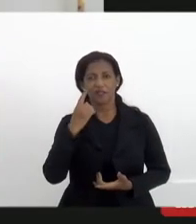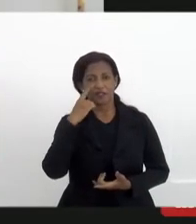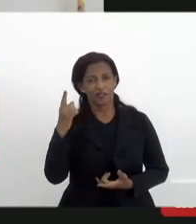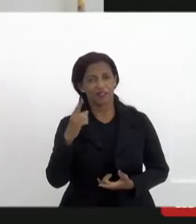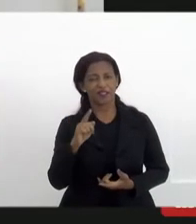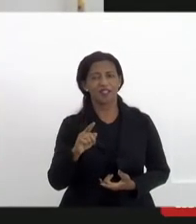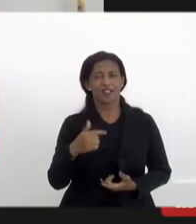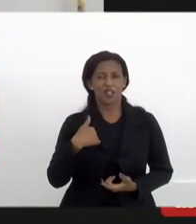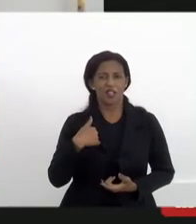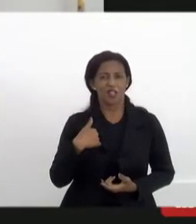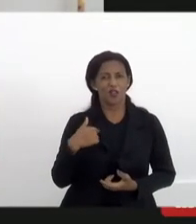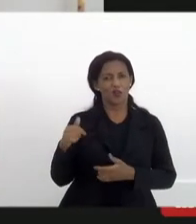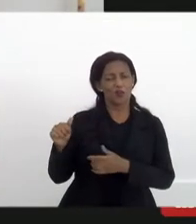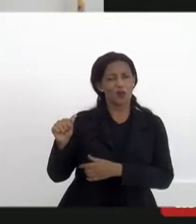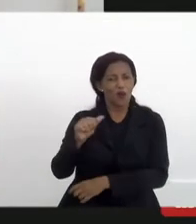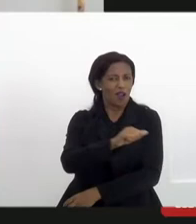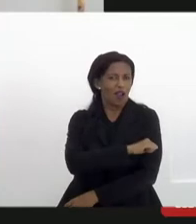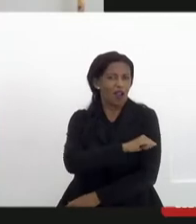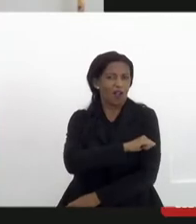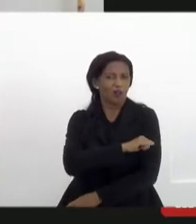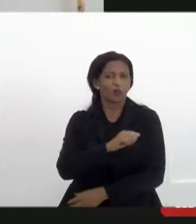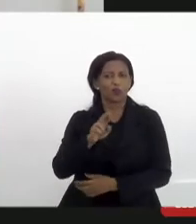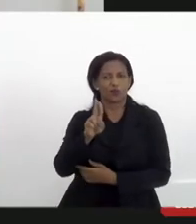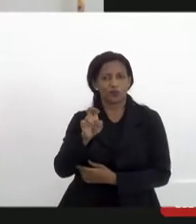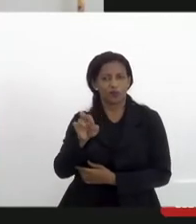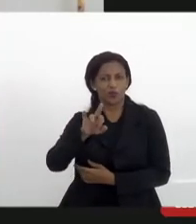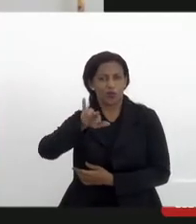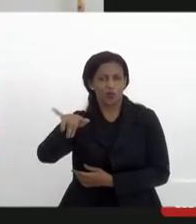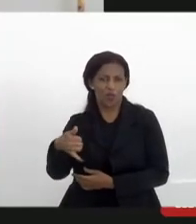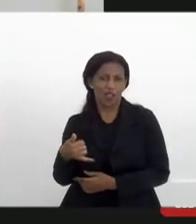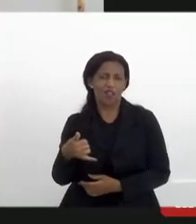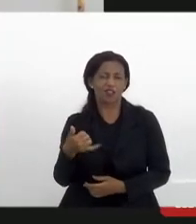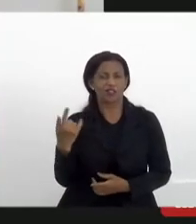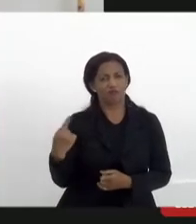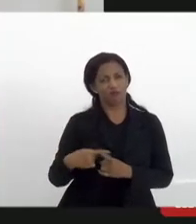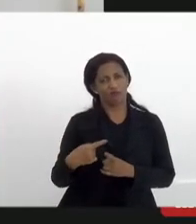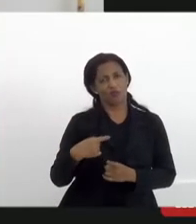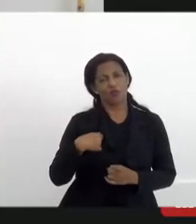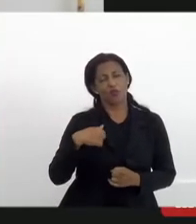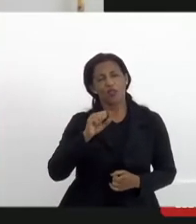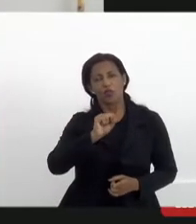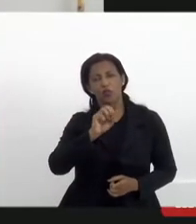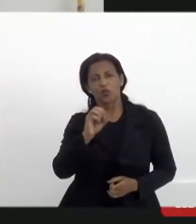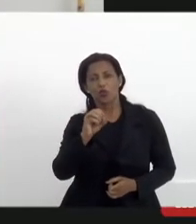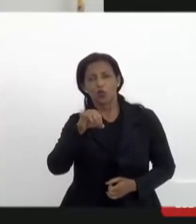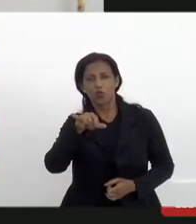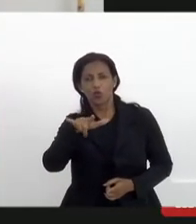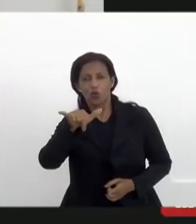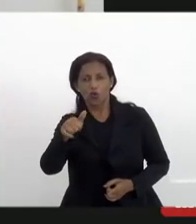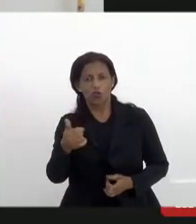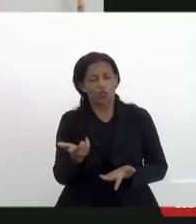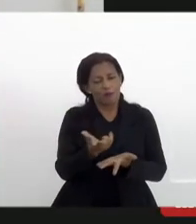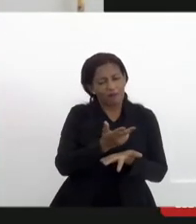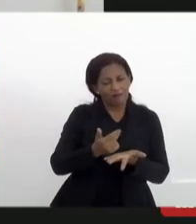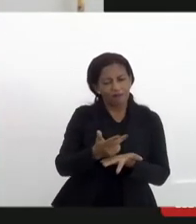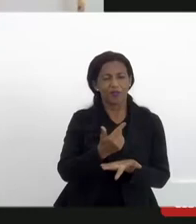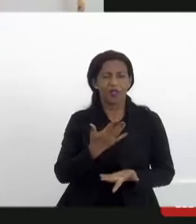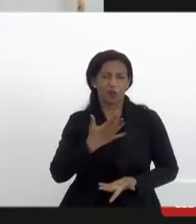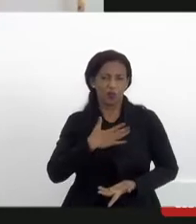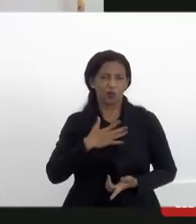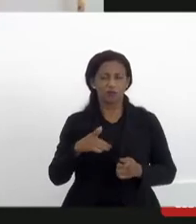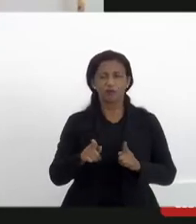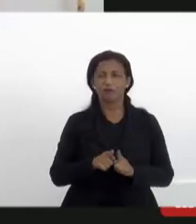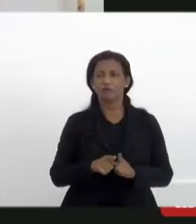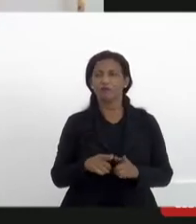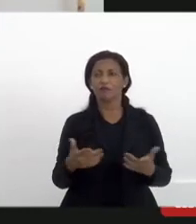sou aluno da UERJ da sociologia mas me encantei muito pela comunicação pelo design e é isso